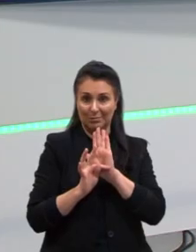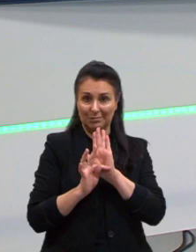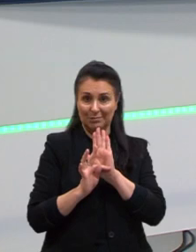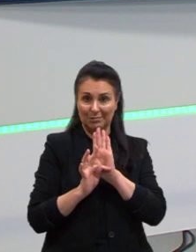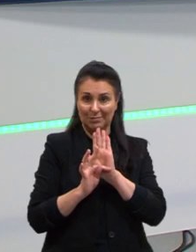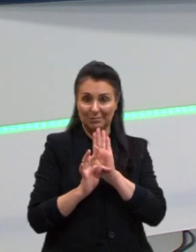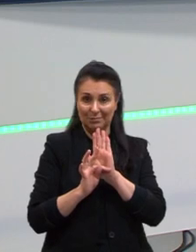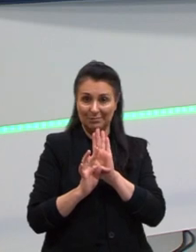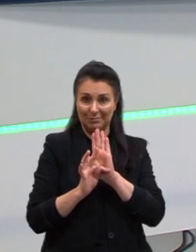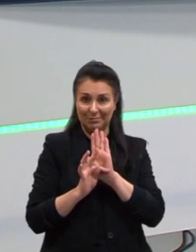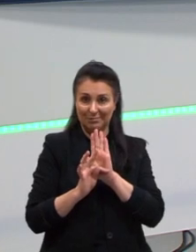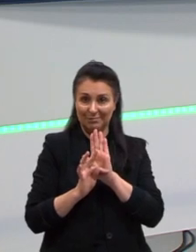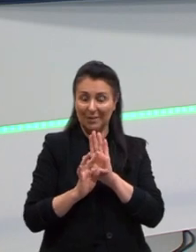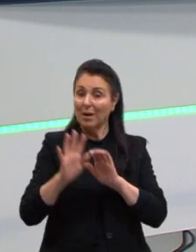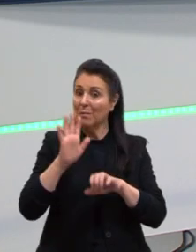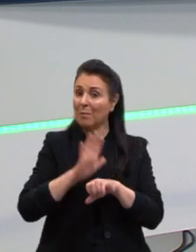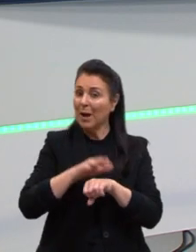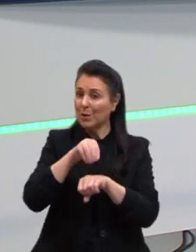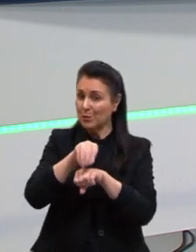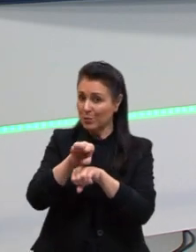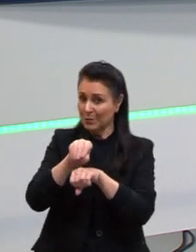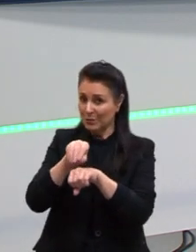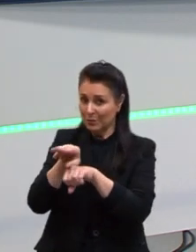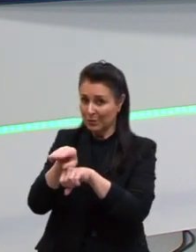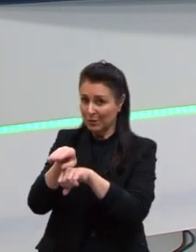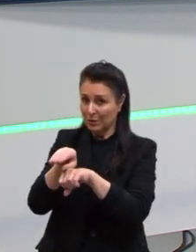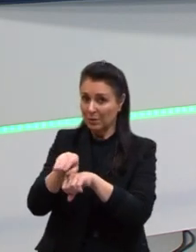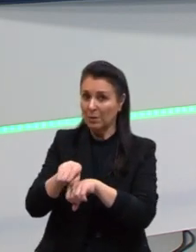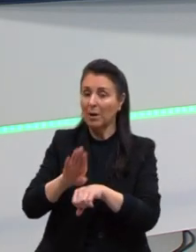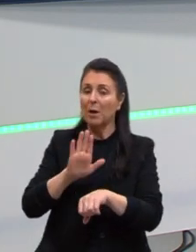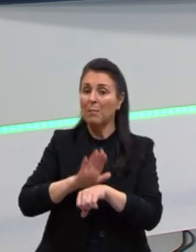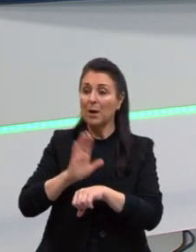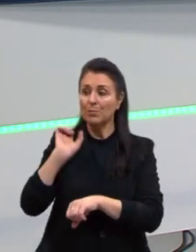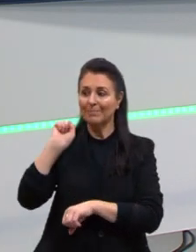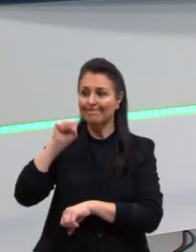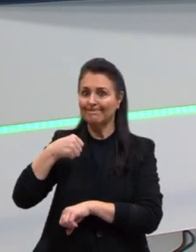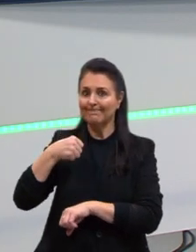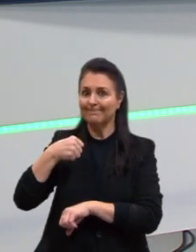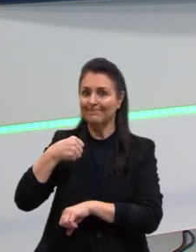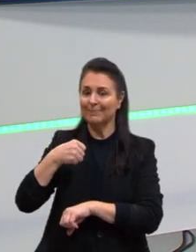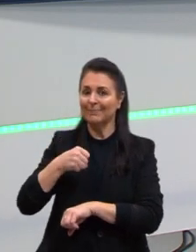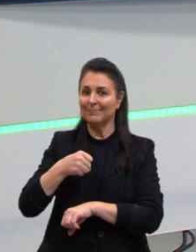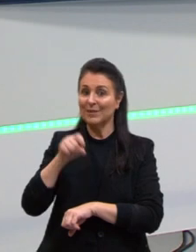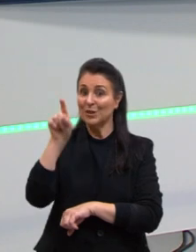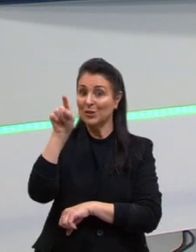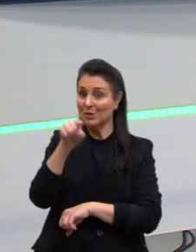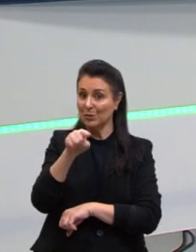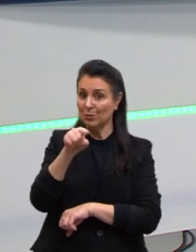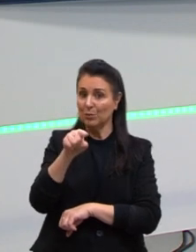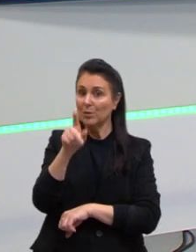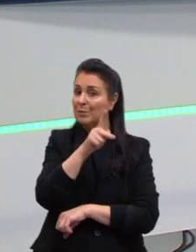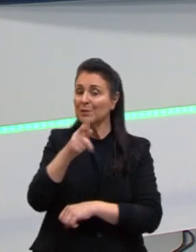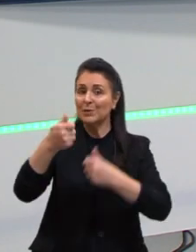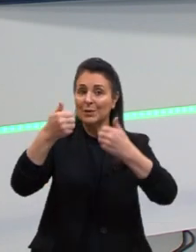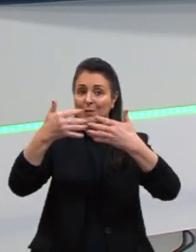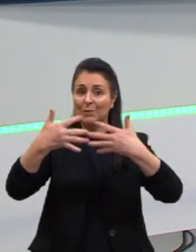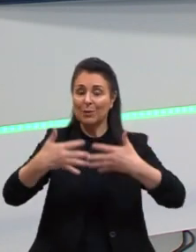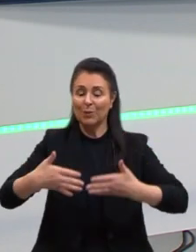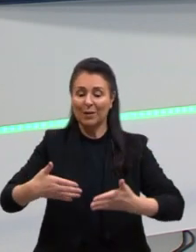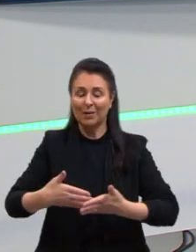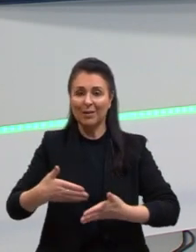mais uma afirmação disso que a gente falou até agora.